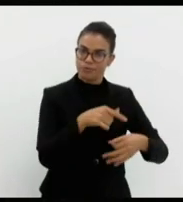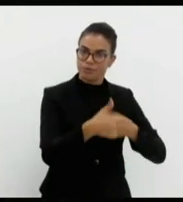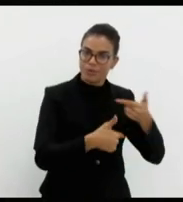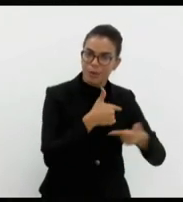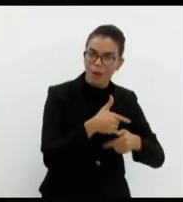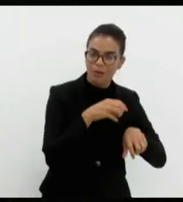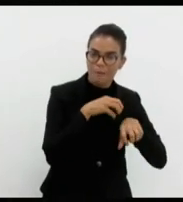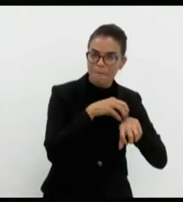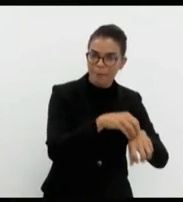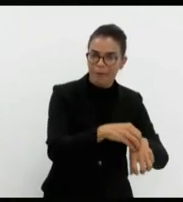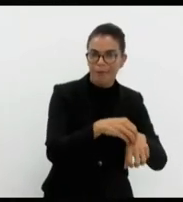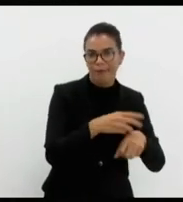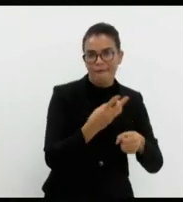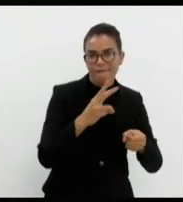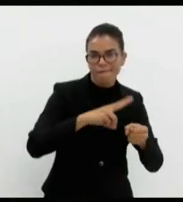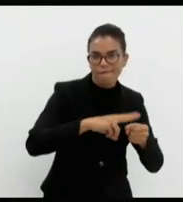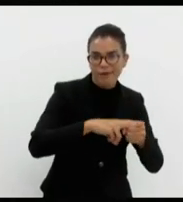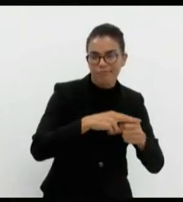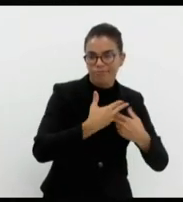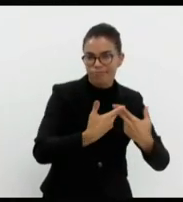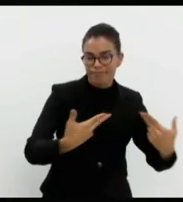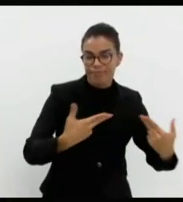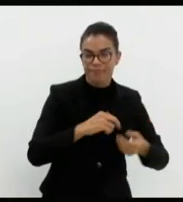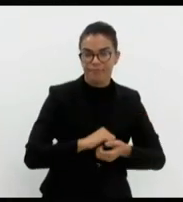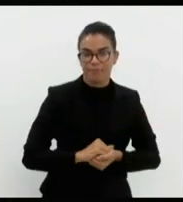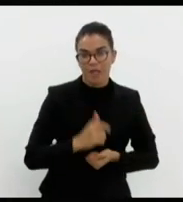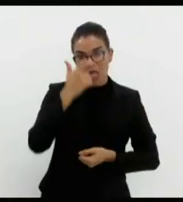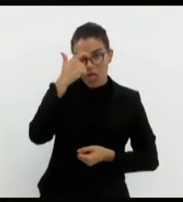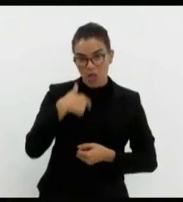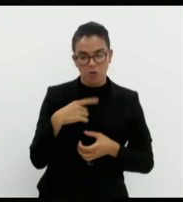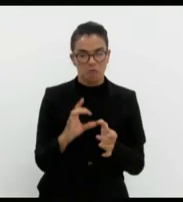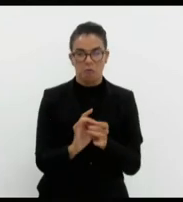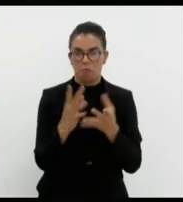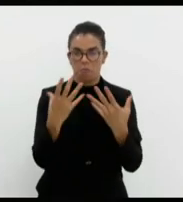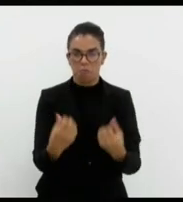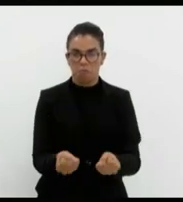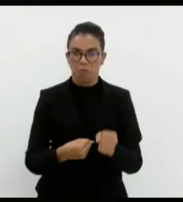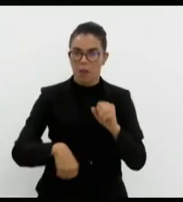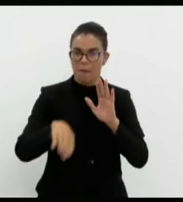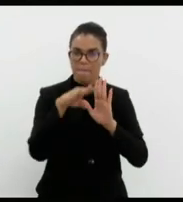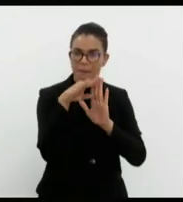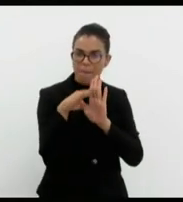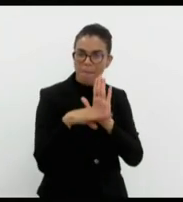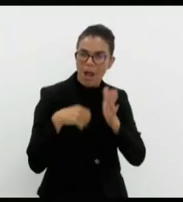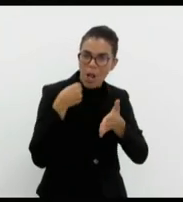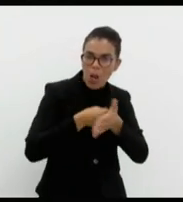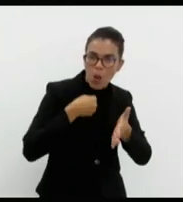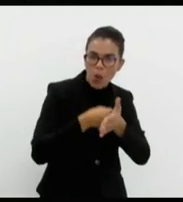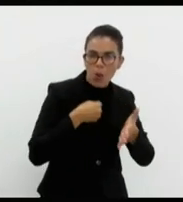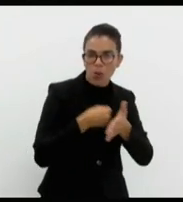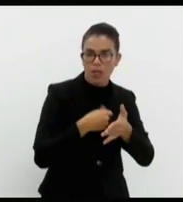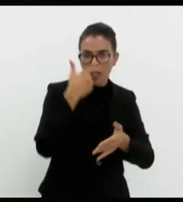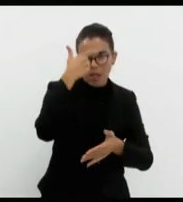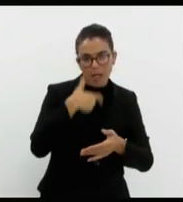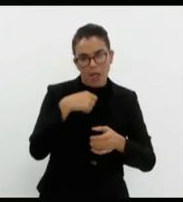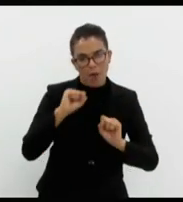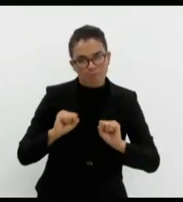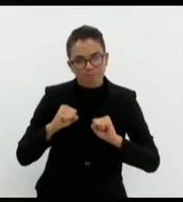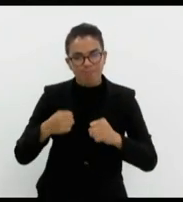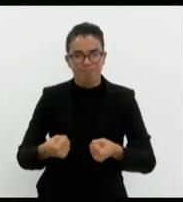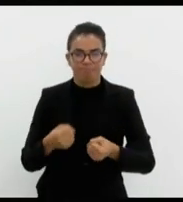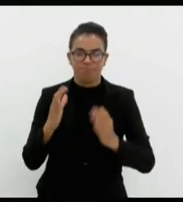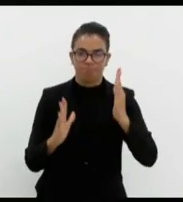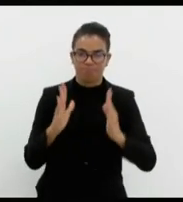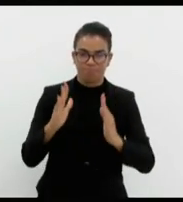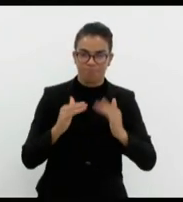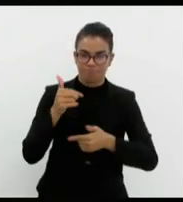sustenta de milhares de famílias. Não vou admitir que pautas defendidas pelo meu mandato, de forma honesta e transparente,